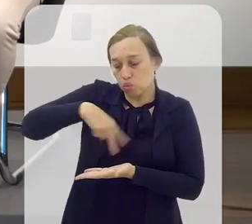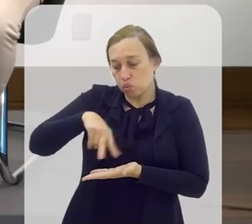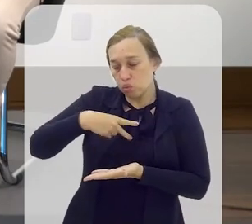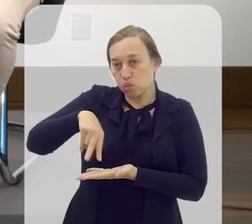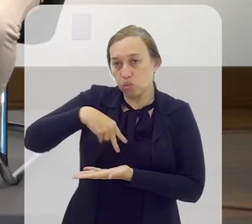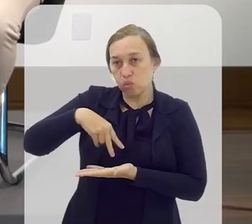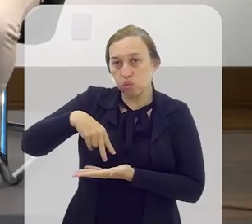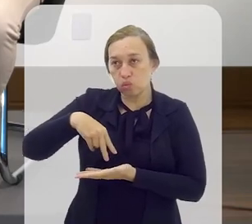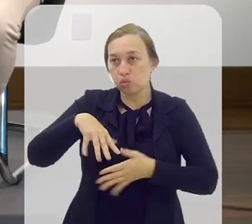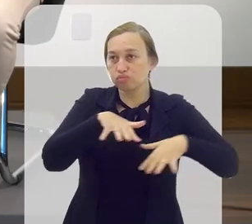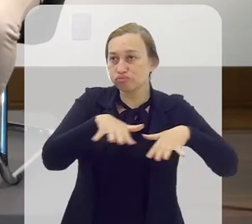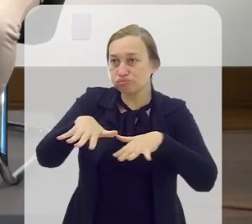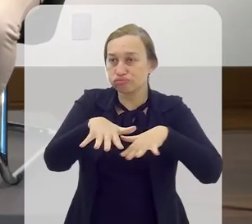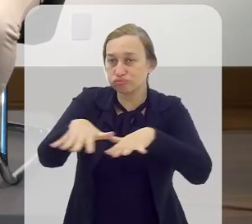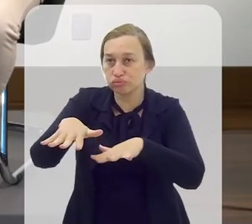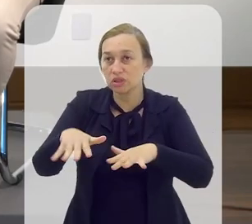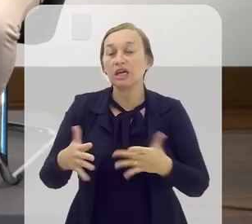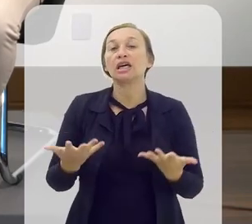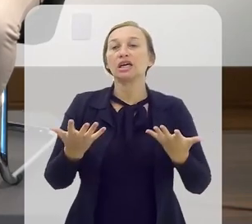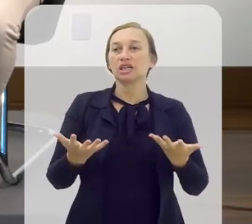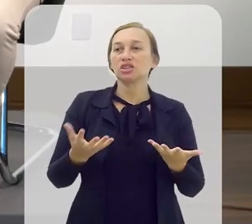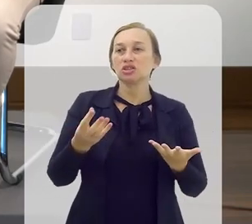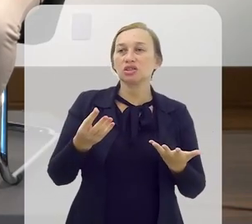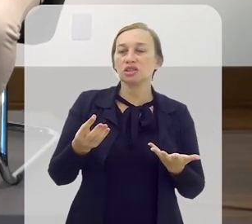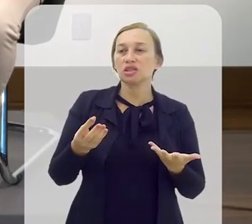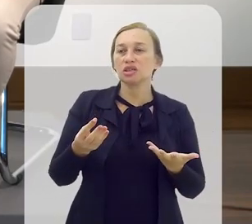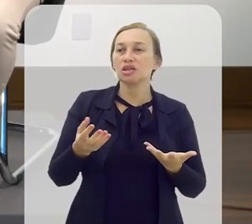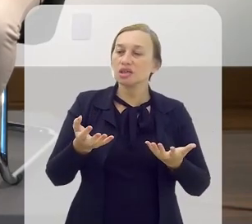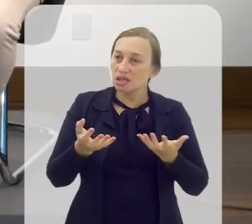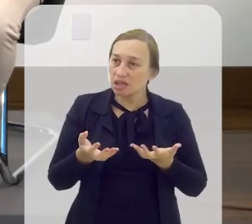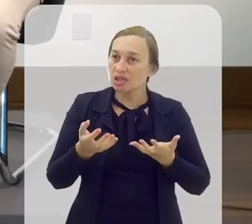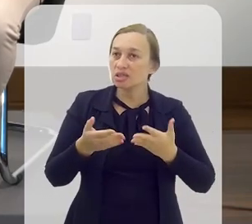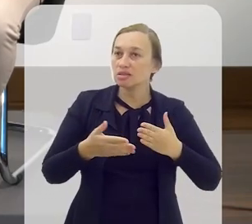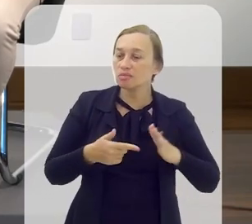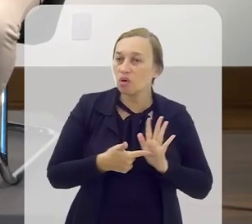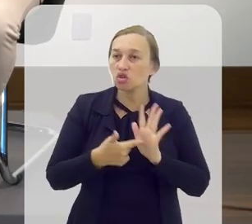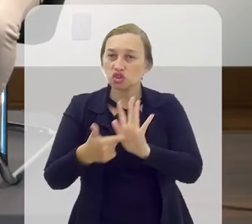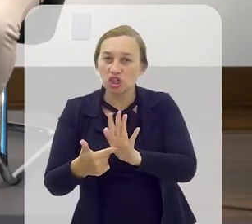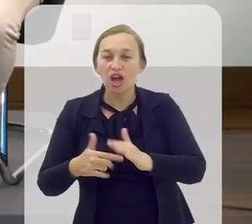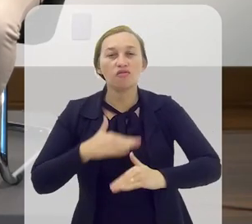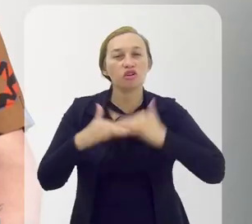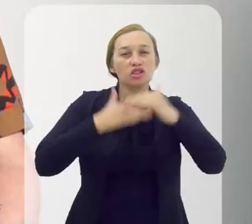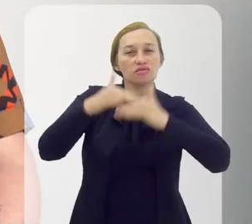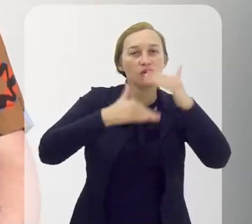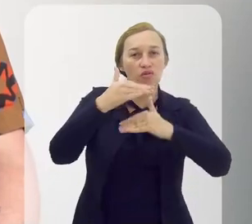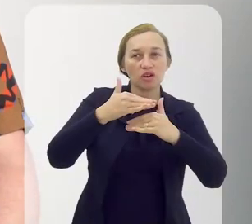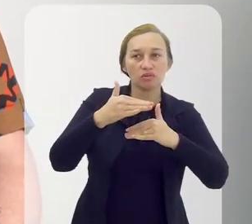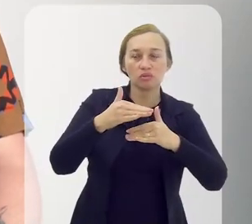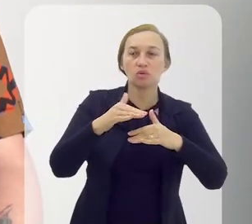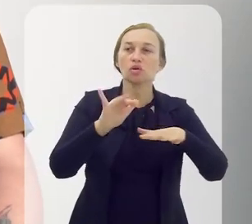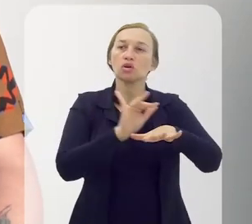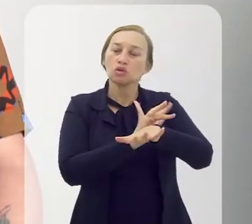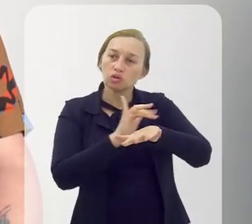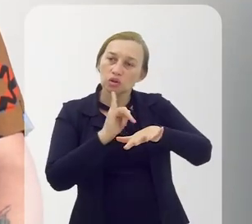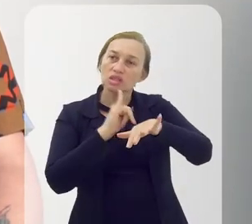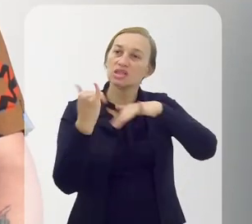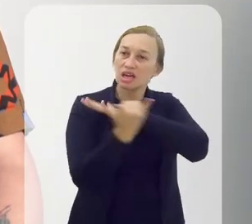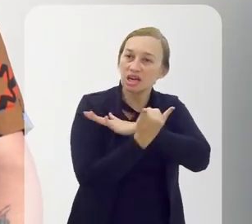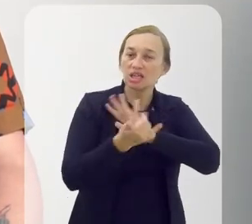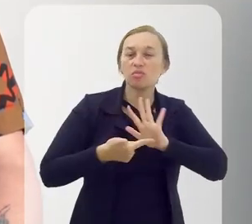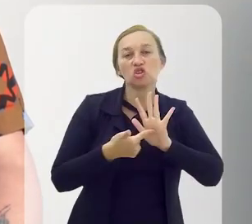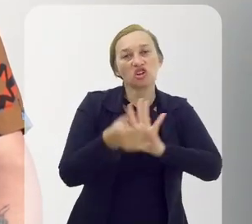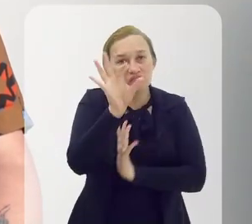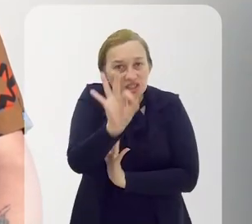desfilante que vai para a avenida. E foi isso que a gente tentou levar, e, a partir disso, a gente foi desenvolvendo o nosso enredo,